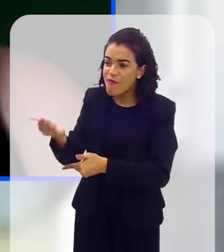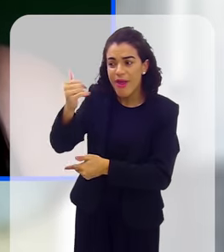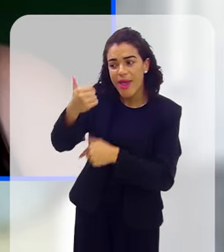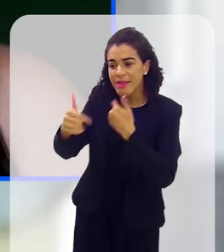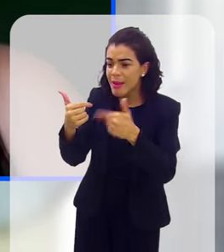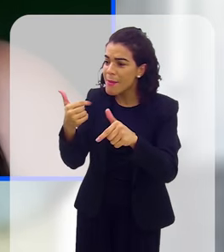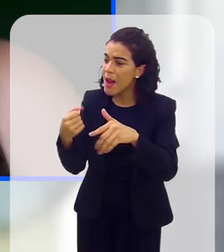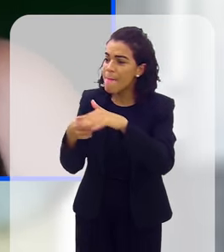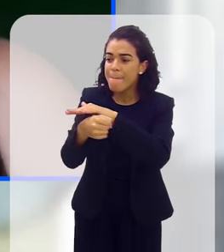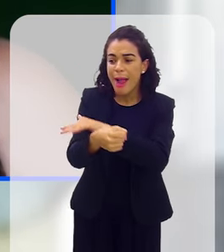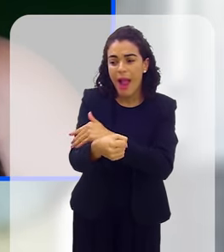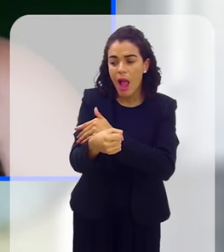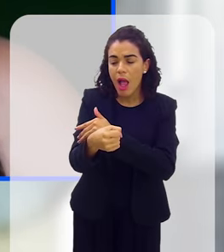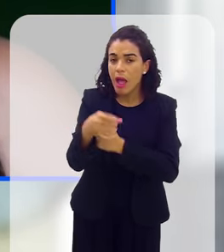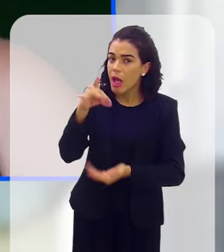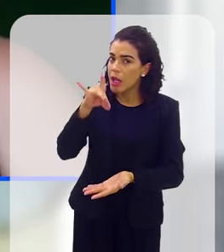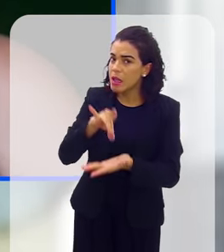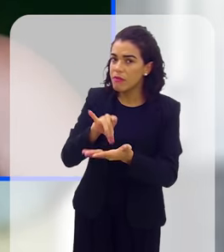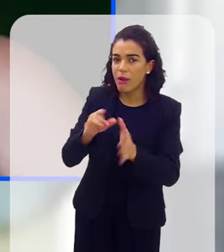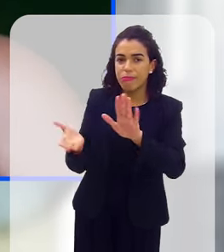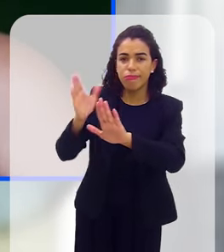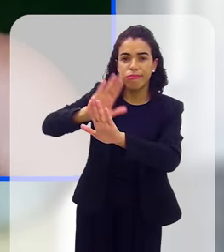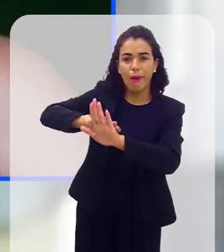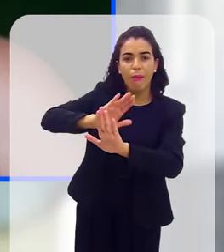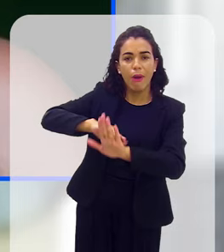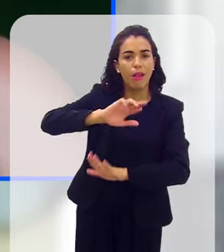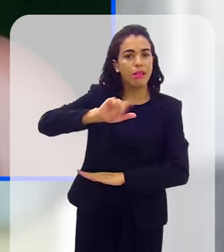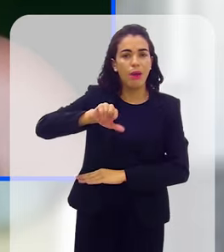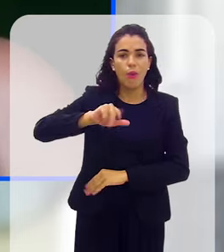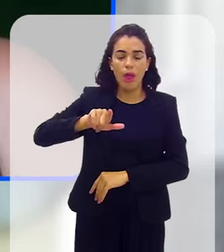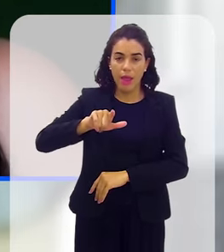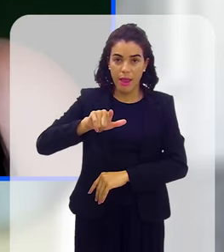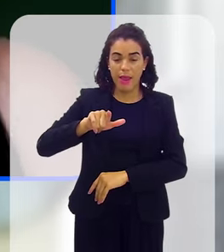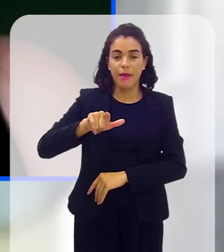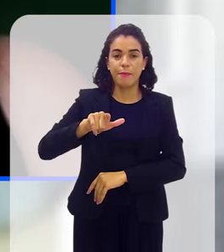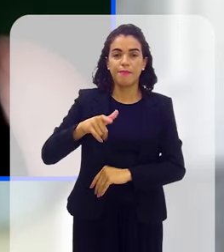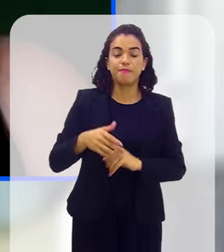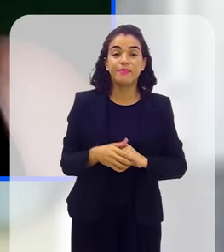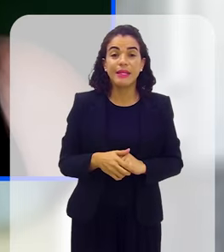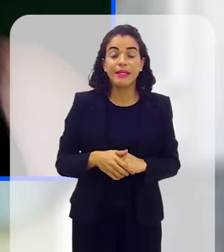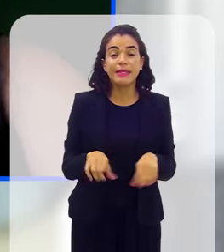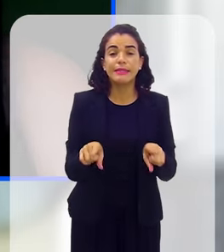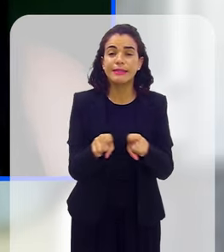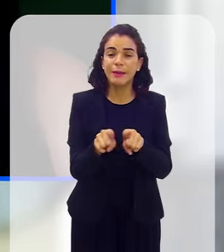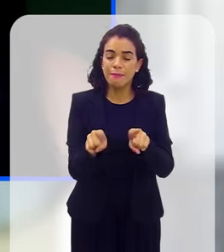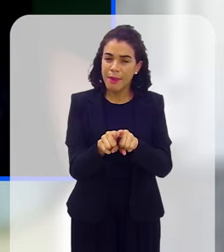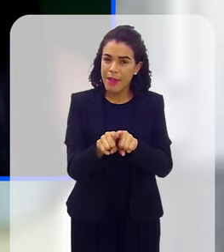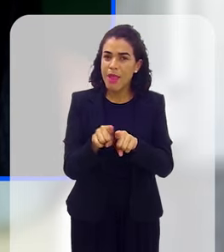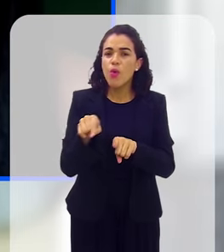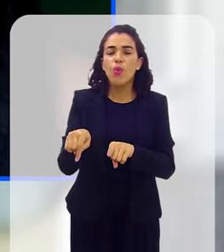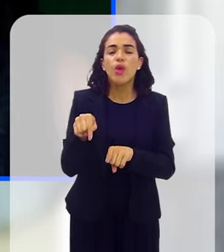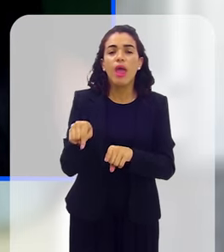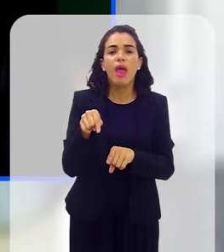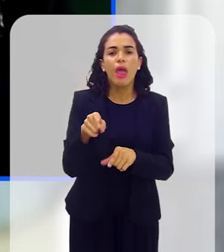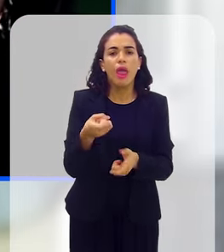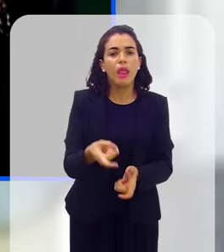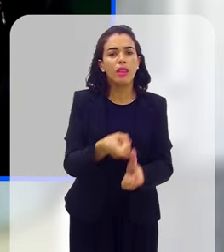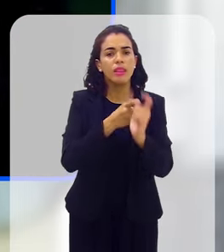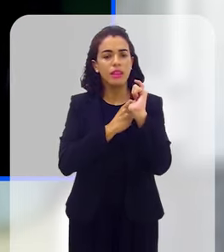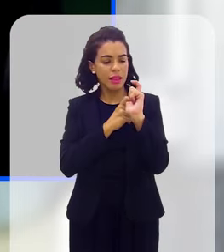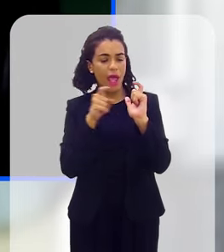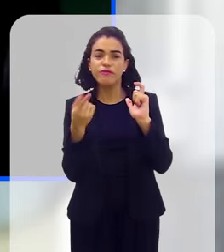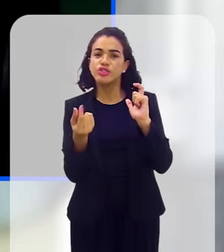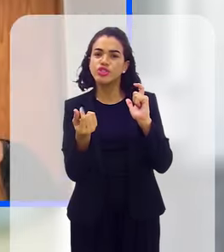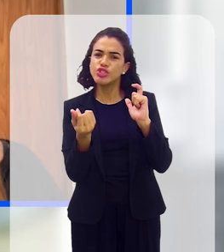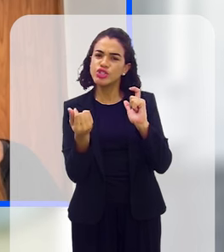realidade não é bem assim. Quando ele se depara com essa situação, ele ainda se torna um devedor daquele